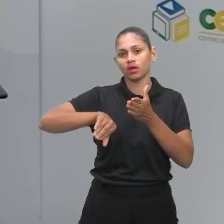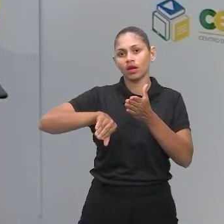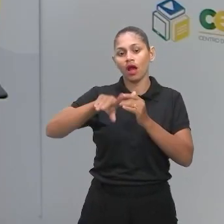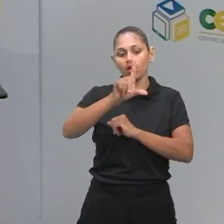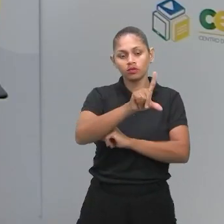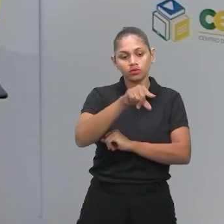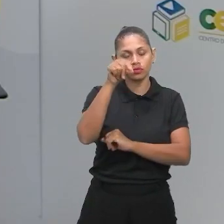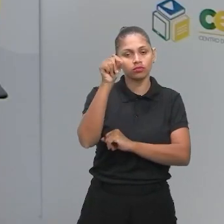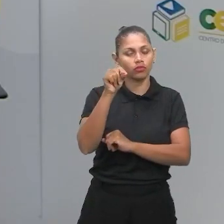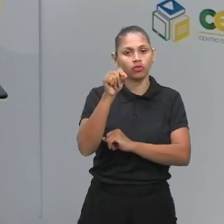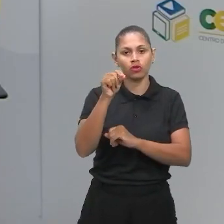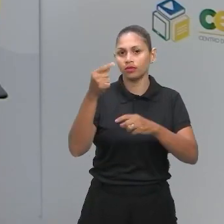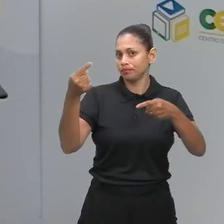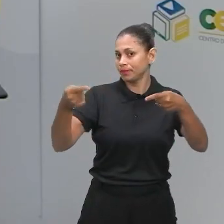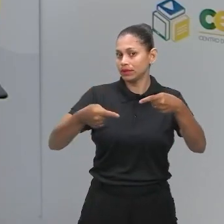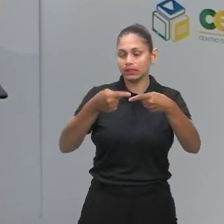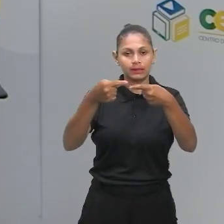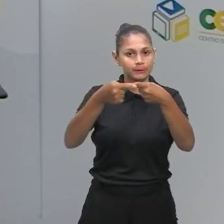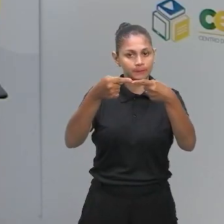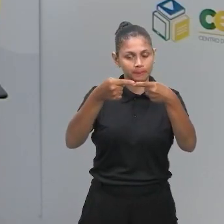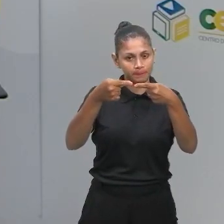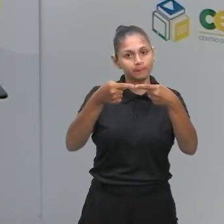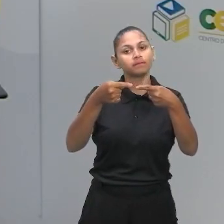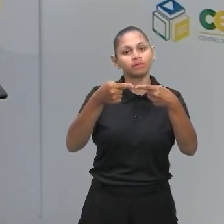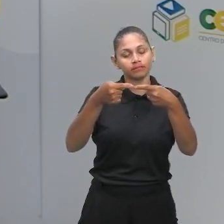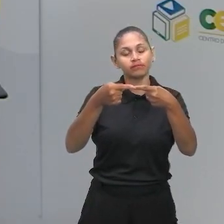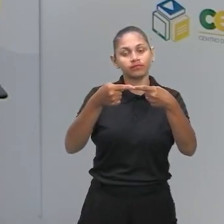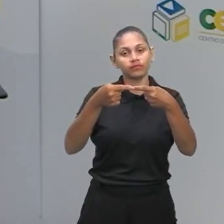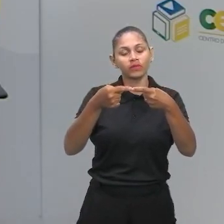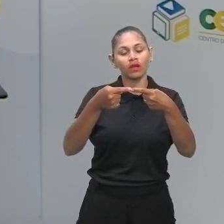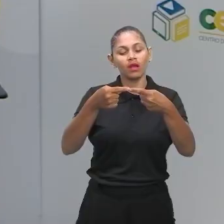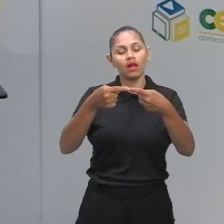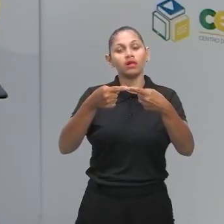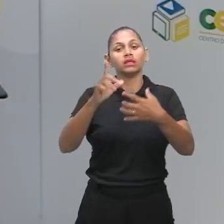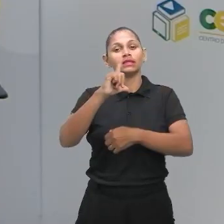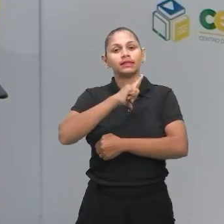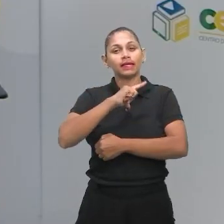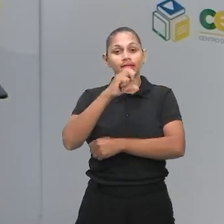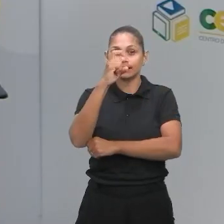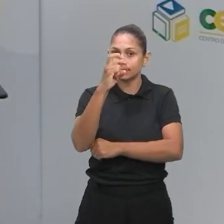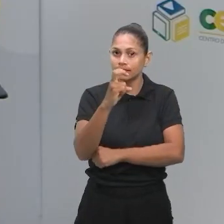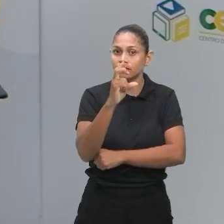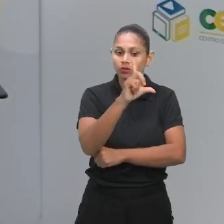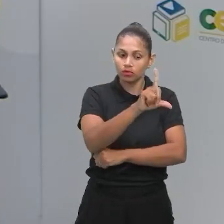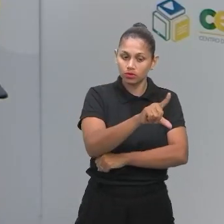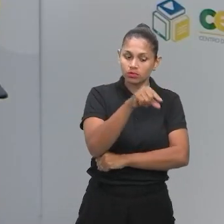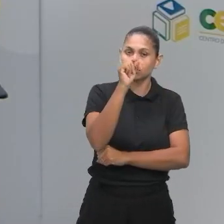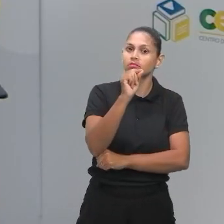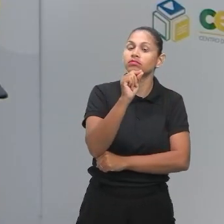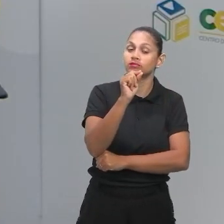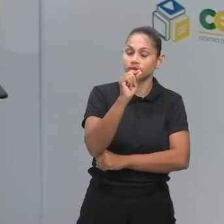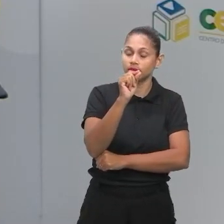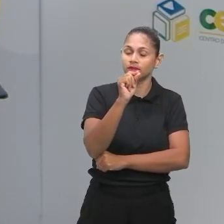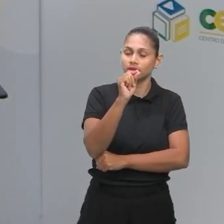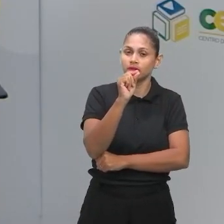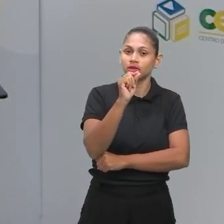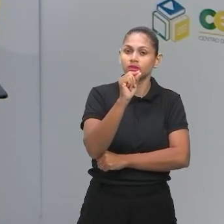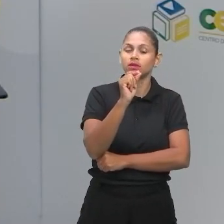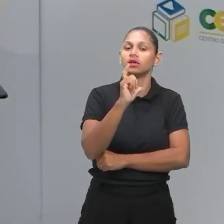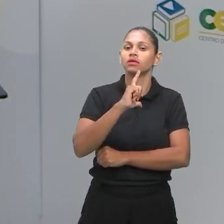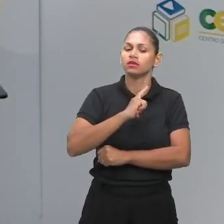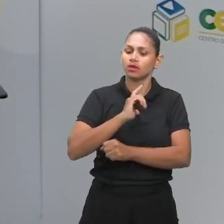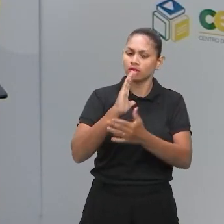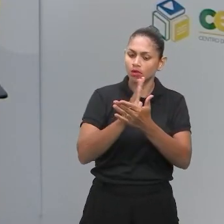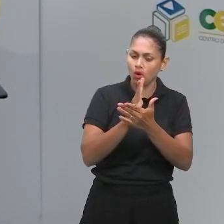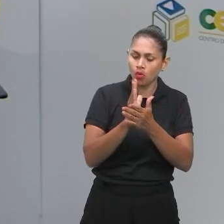traz, geralmente, cinco alternativas. Dentre essas cinco alternativas, tem aquelas alternativas que são muito próximas do gabarito, da